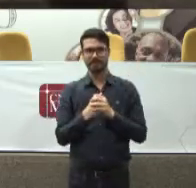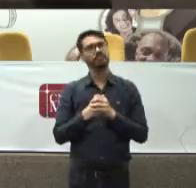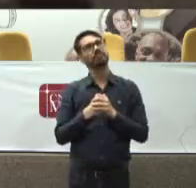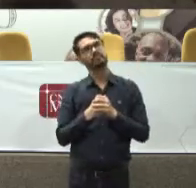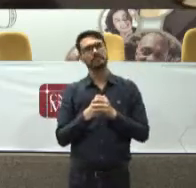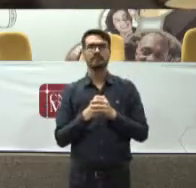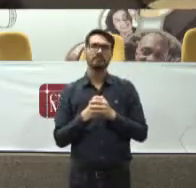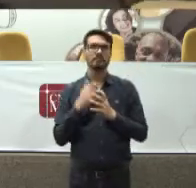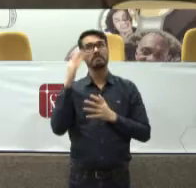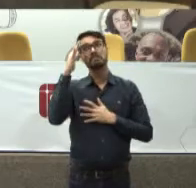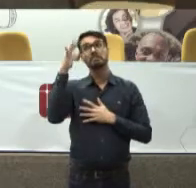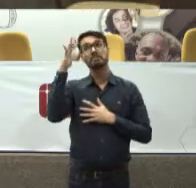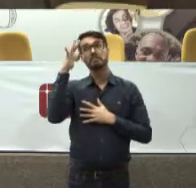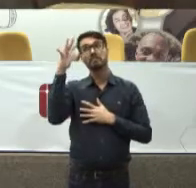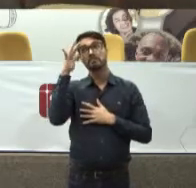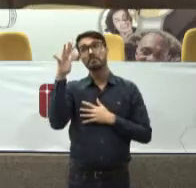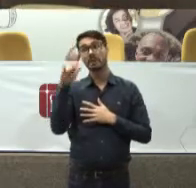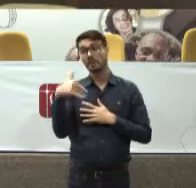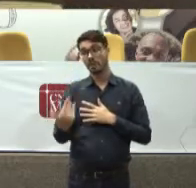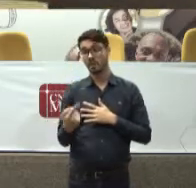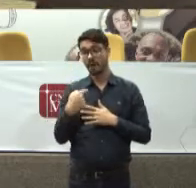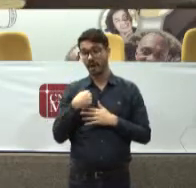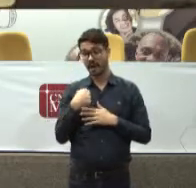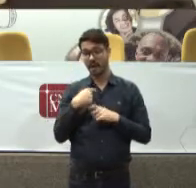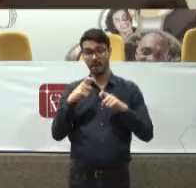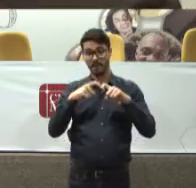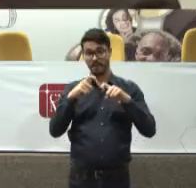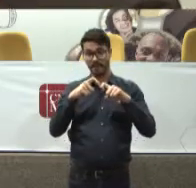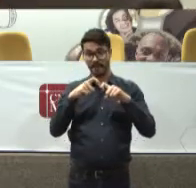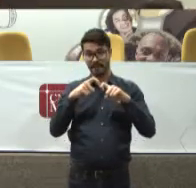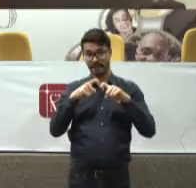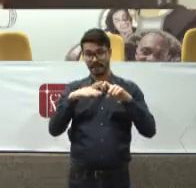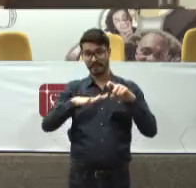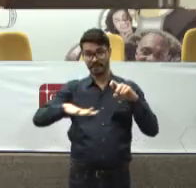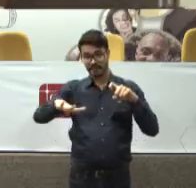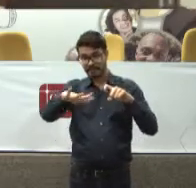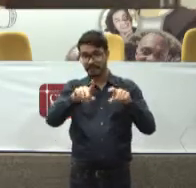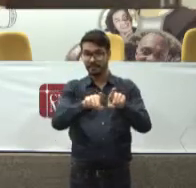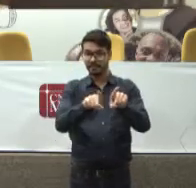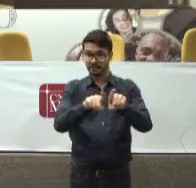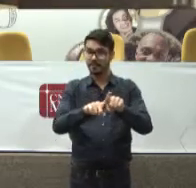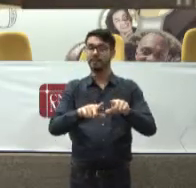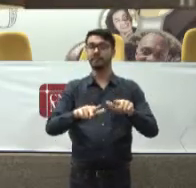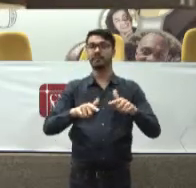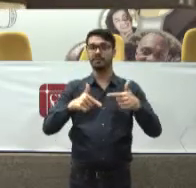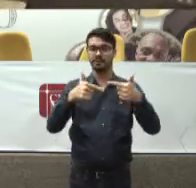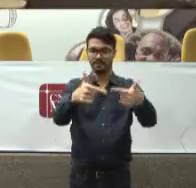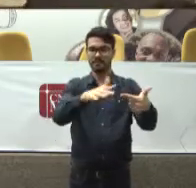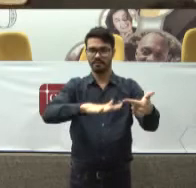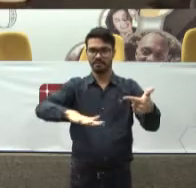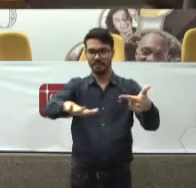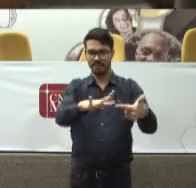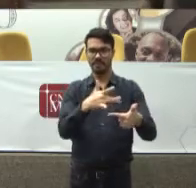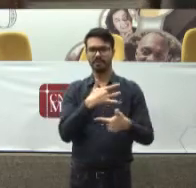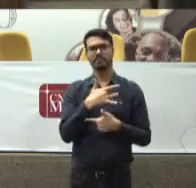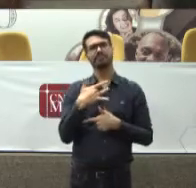eu fiquei imaginando Aquilo que eu Como médica E como atuante Na gestão da saúde